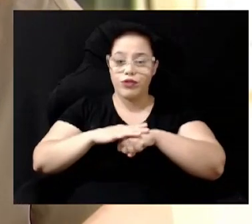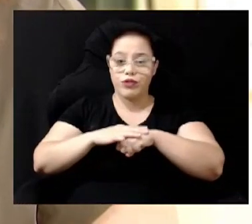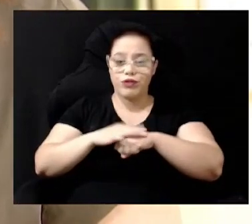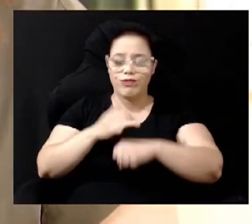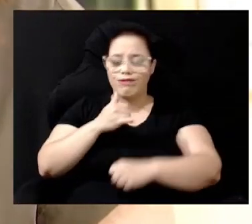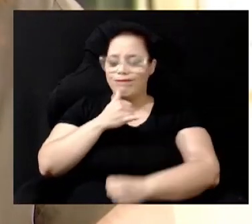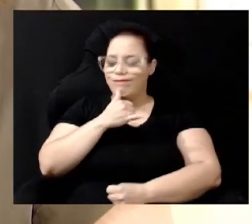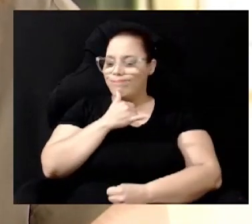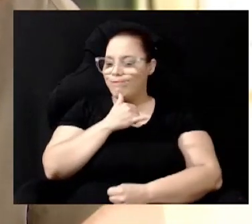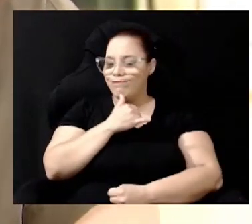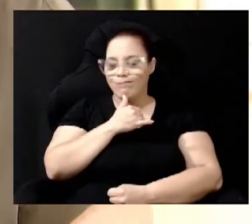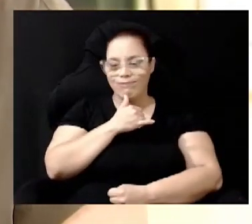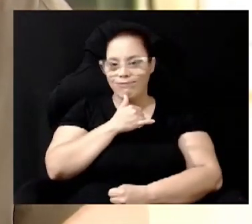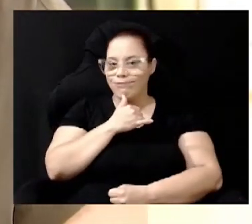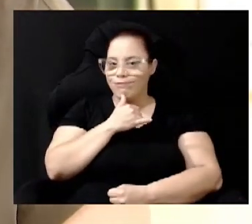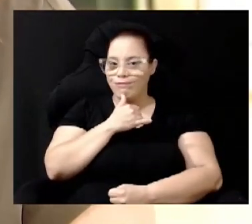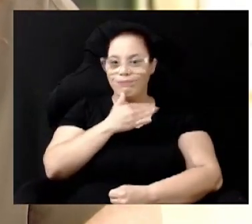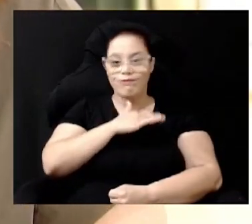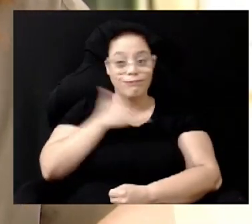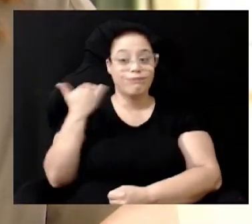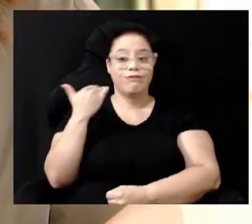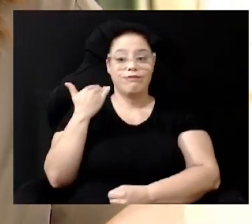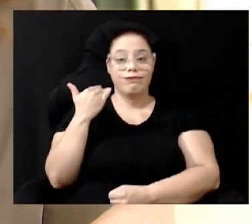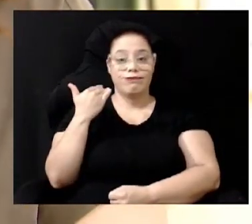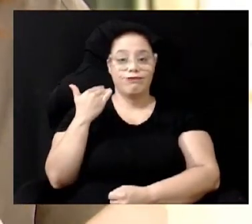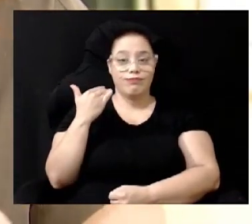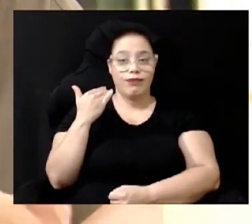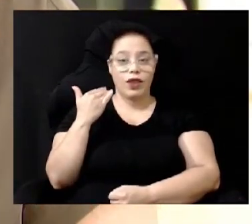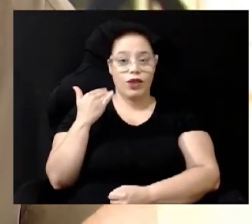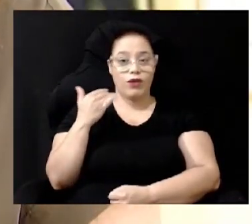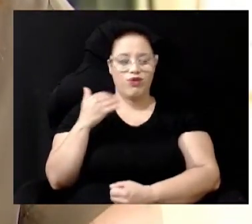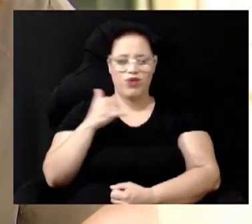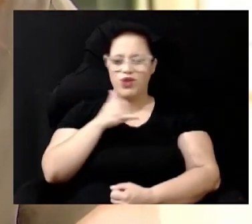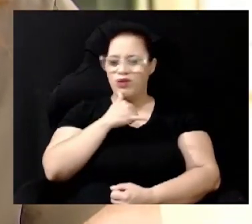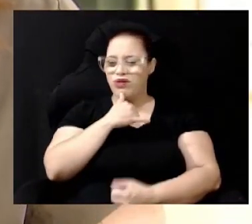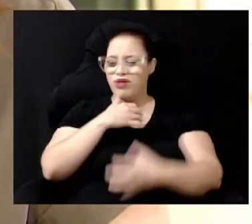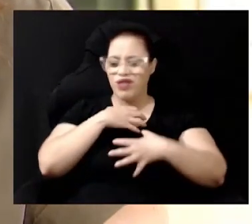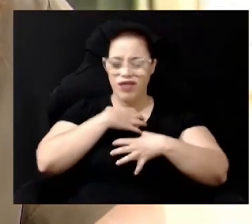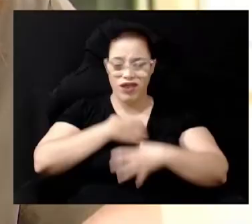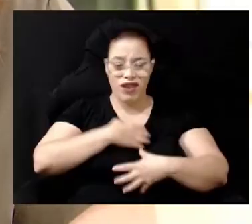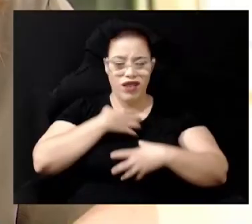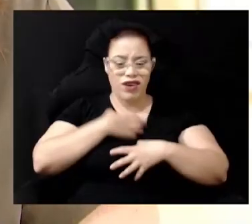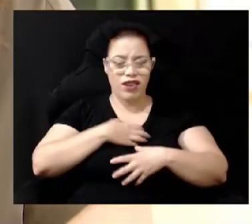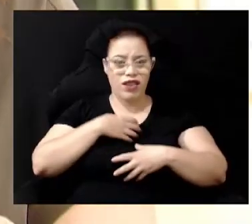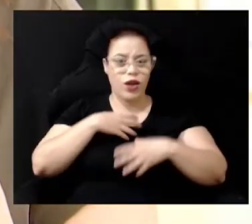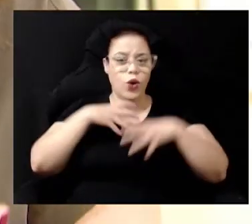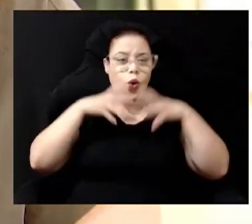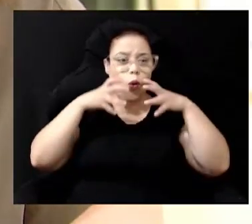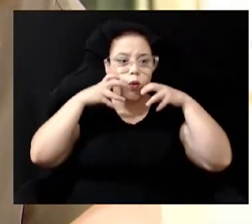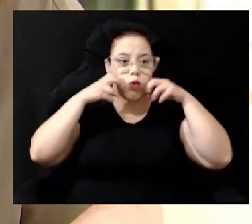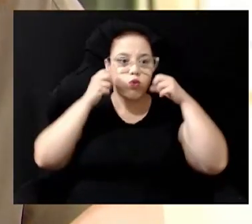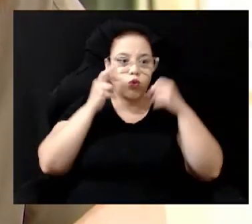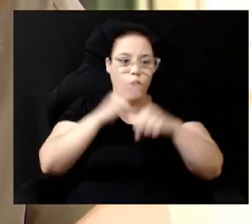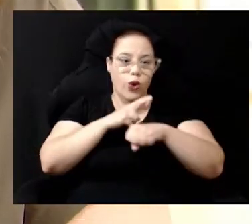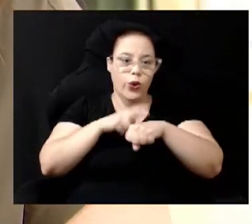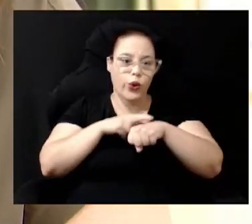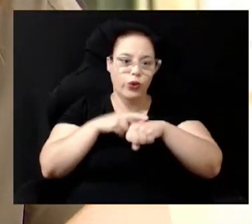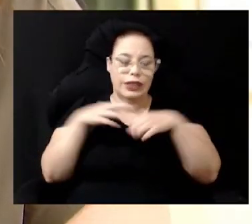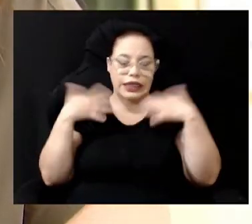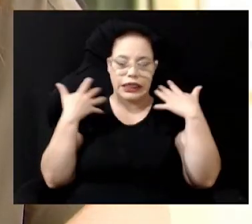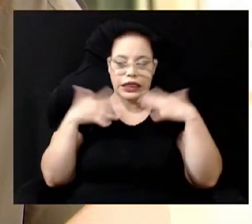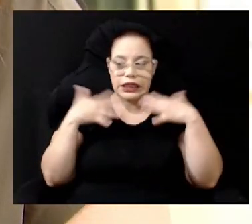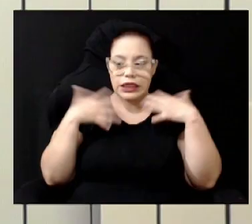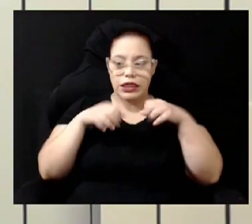acaba levando o óbito de uma maneira muito angustiante que é o bebê começar a ficar roxo com falta de ar de tanto que ele tosse